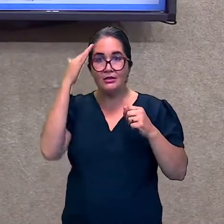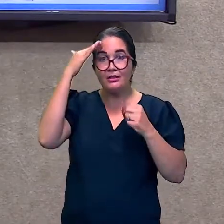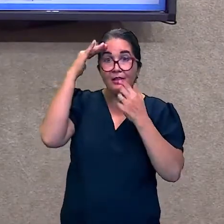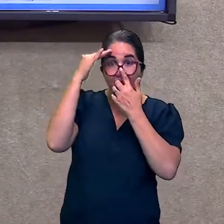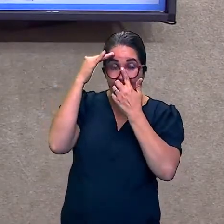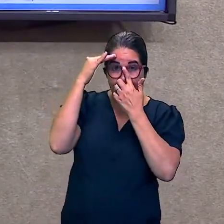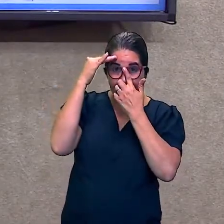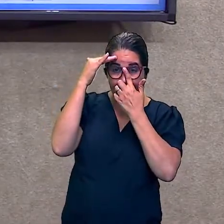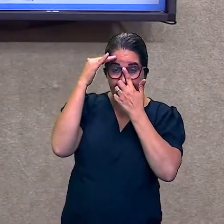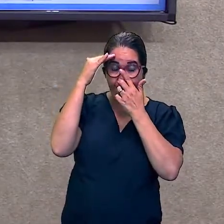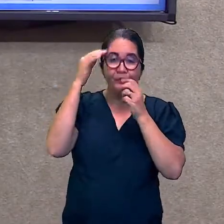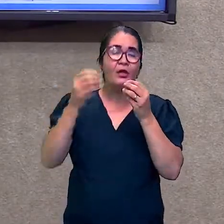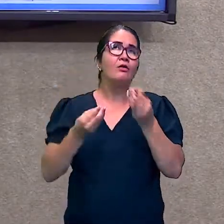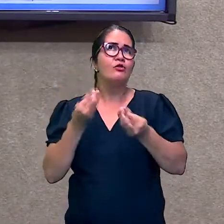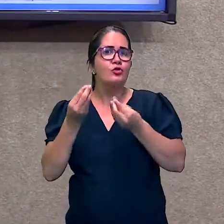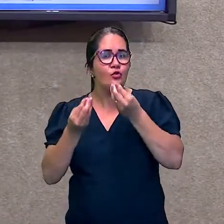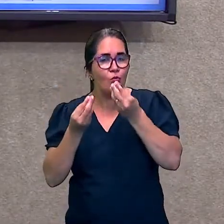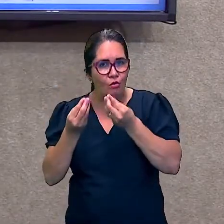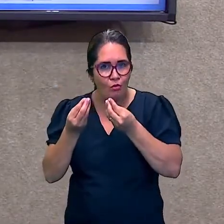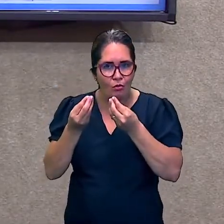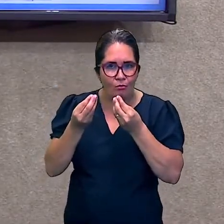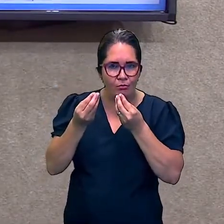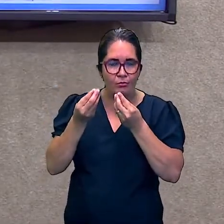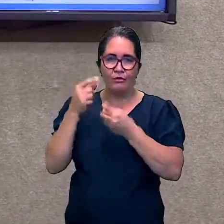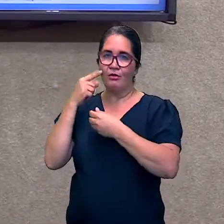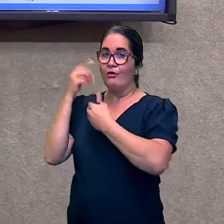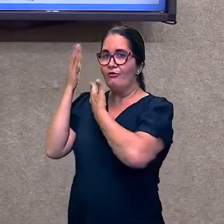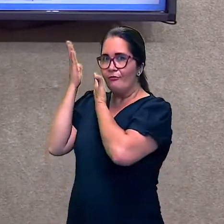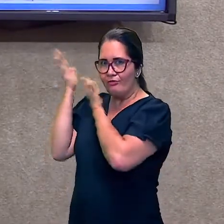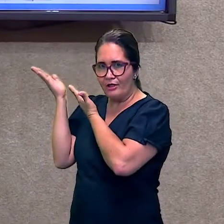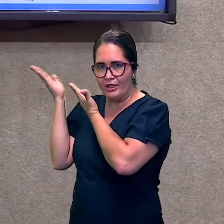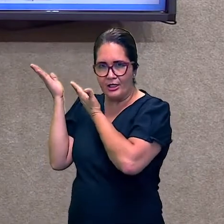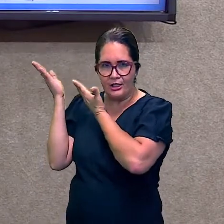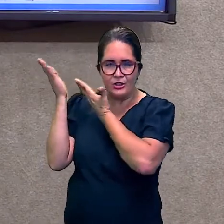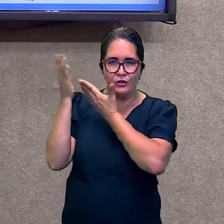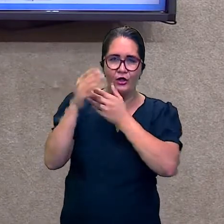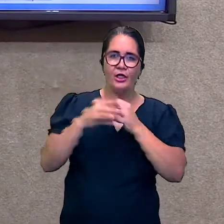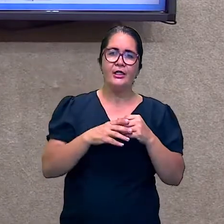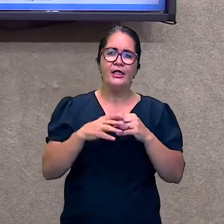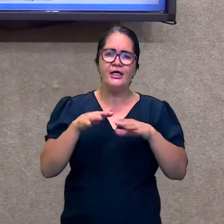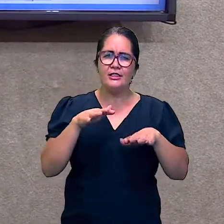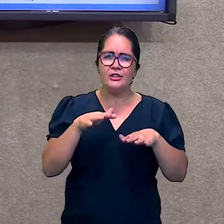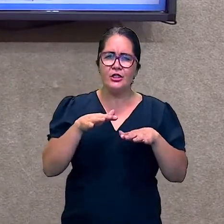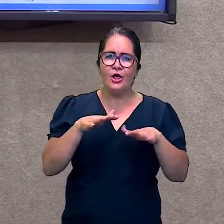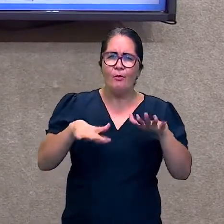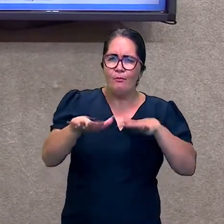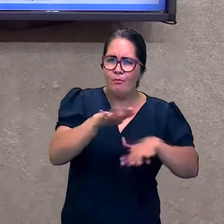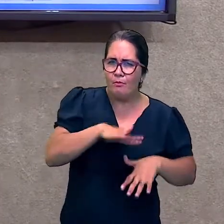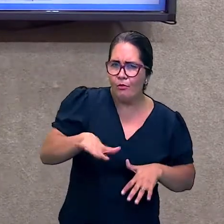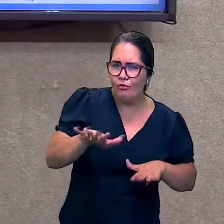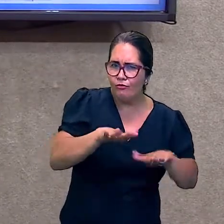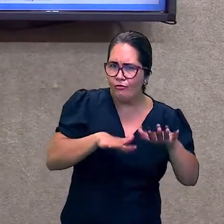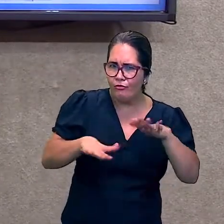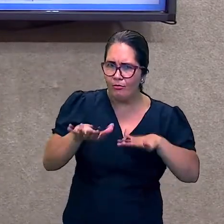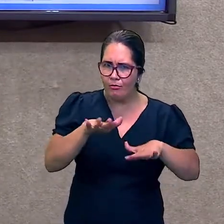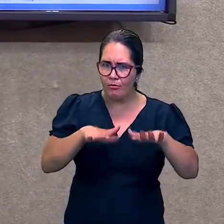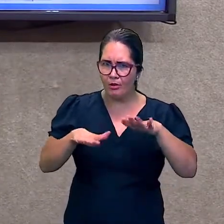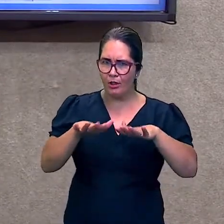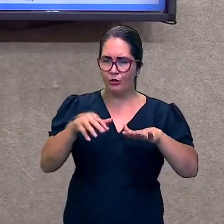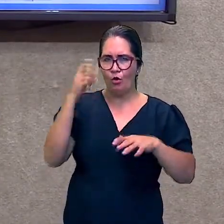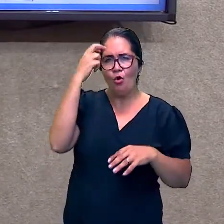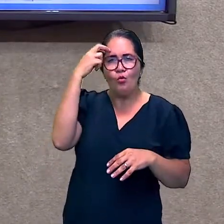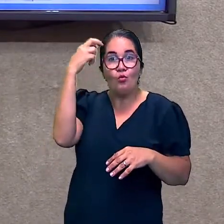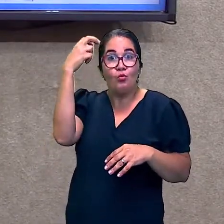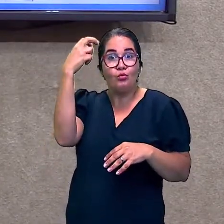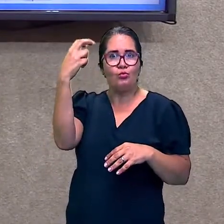na cabecinha de vocês. É que o movimento cultural, artístico, filosófico. Literário,